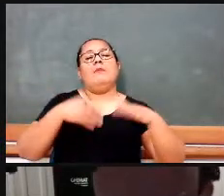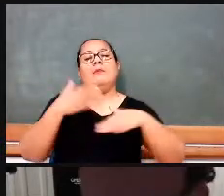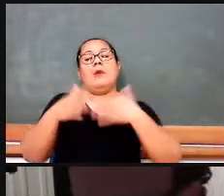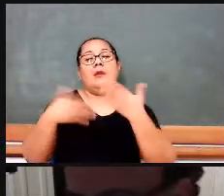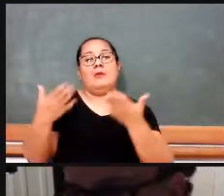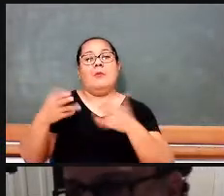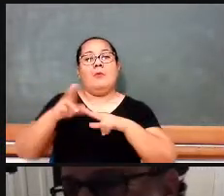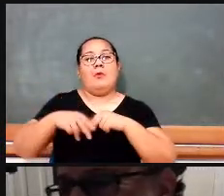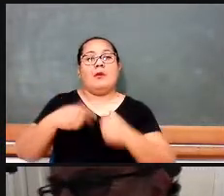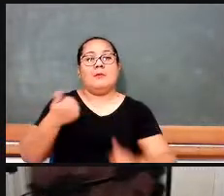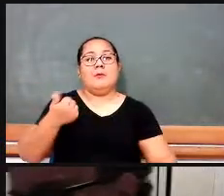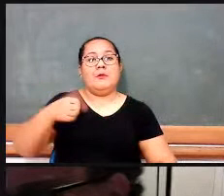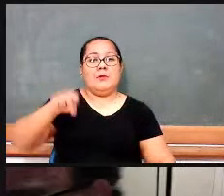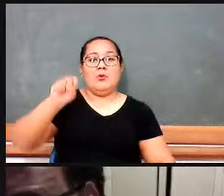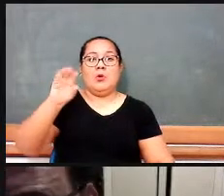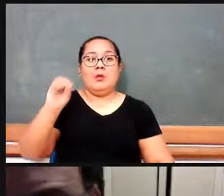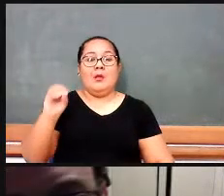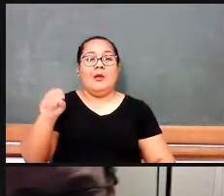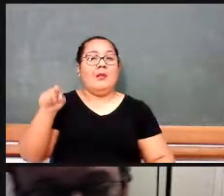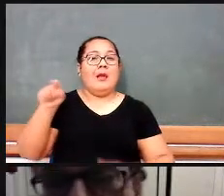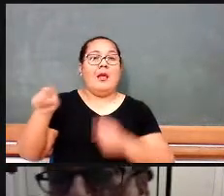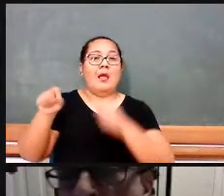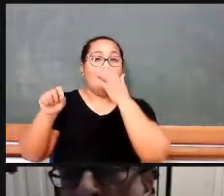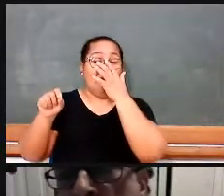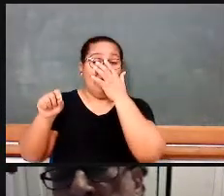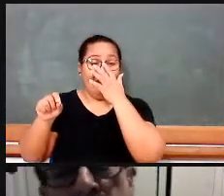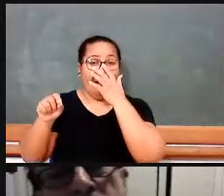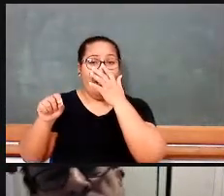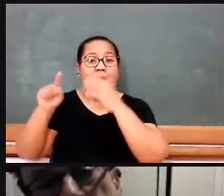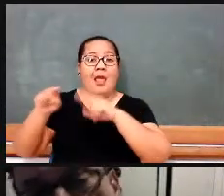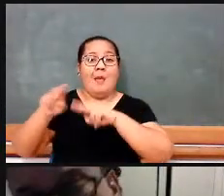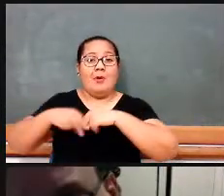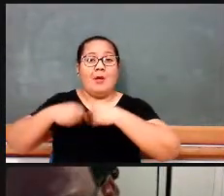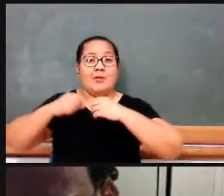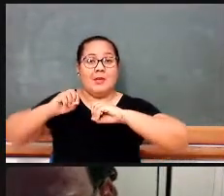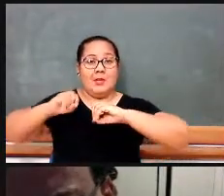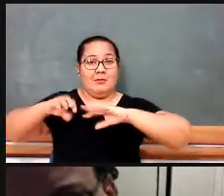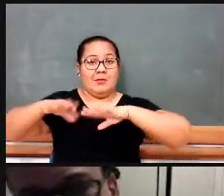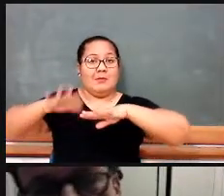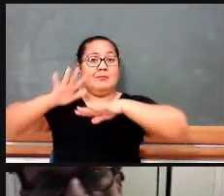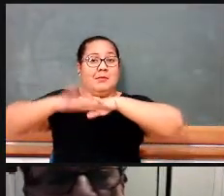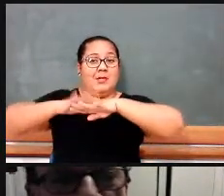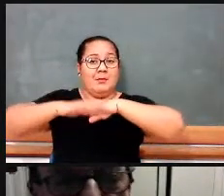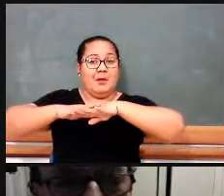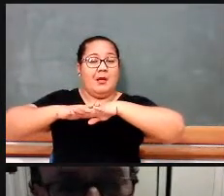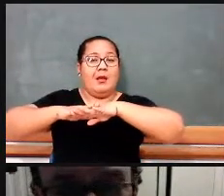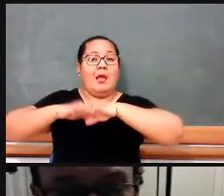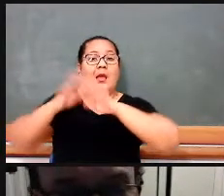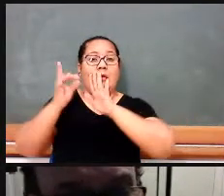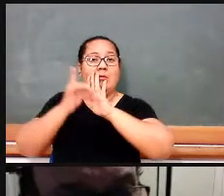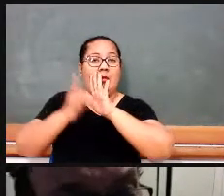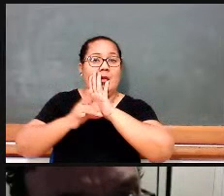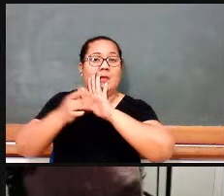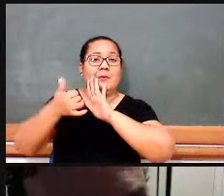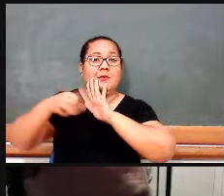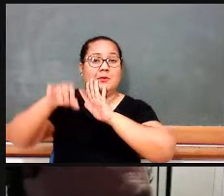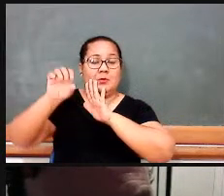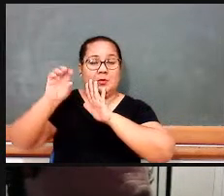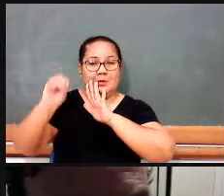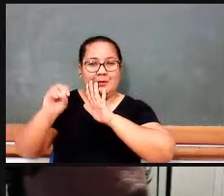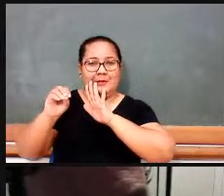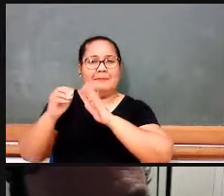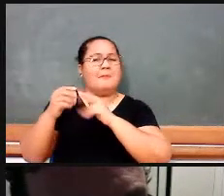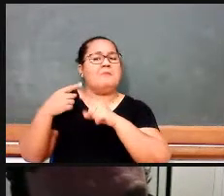caminhando para o fim, onde estão chegando aí os tempos da educação matemática, a partir da década de 80. Por quê?